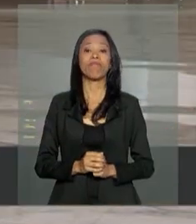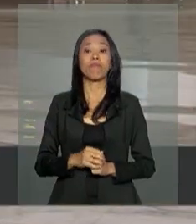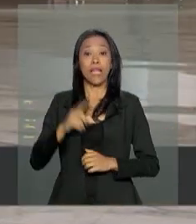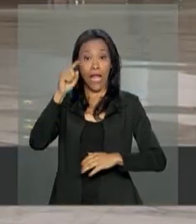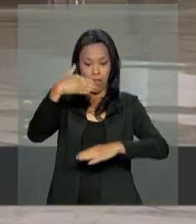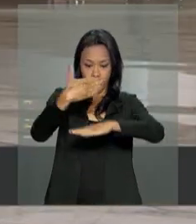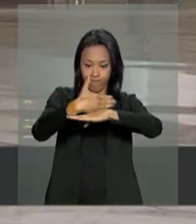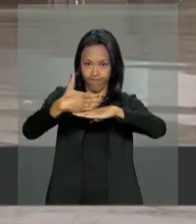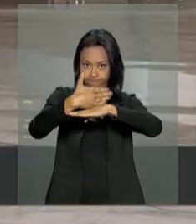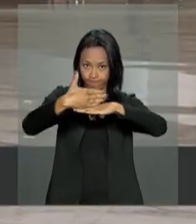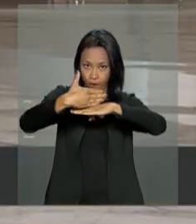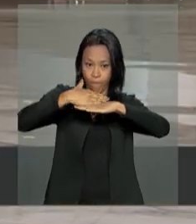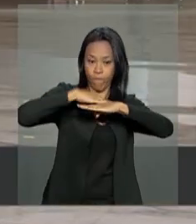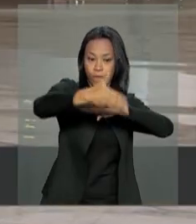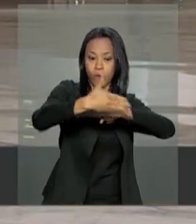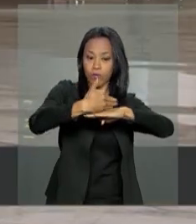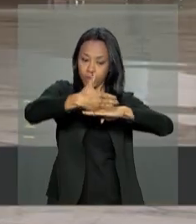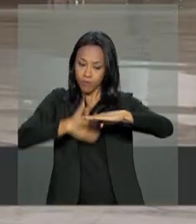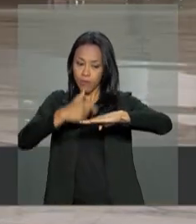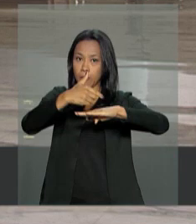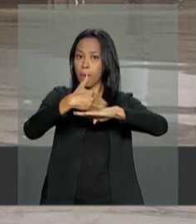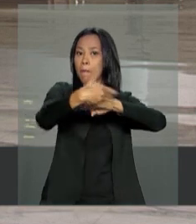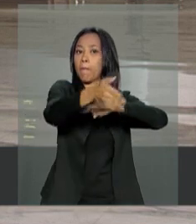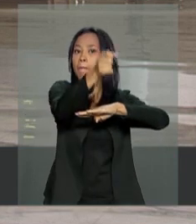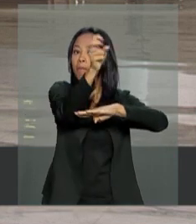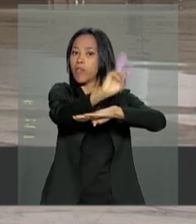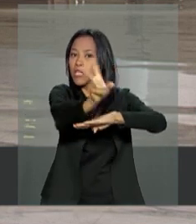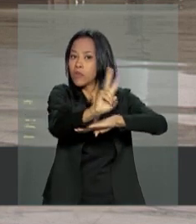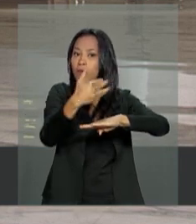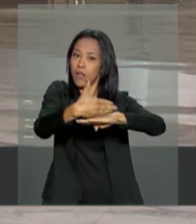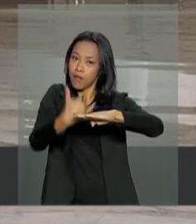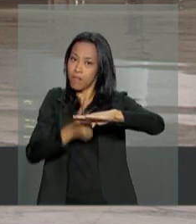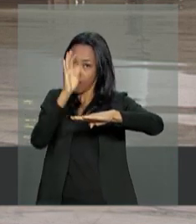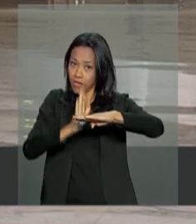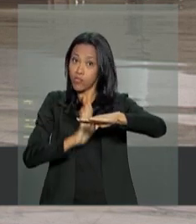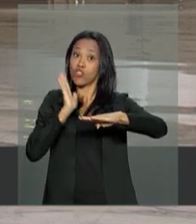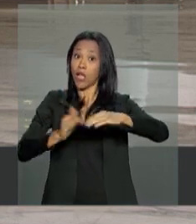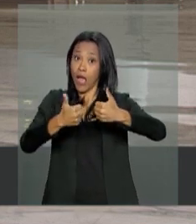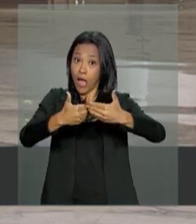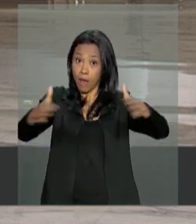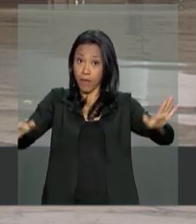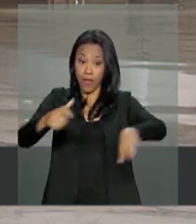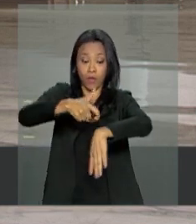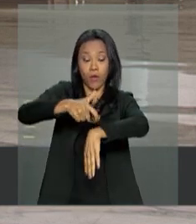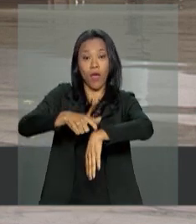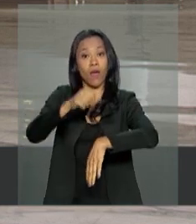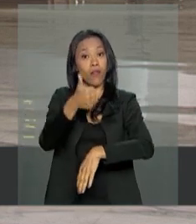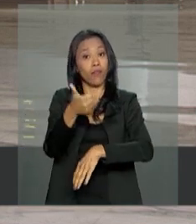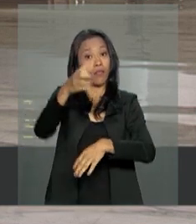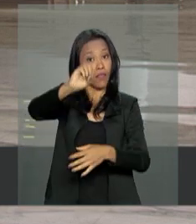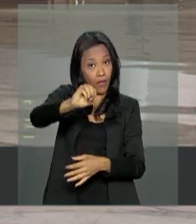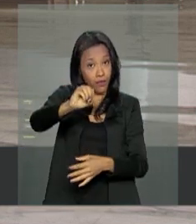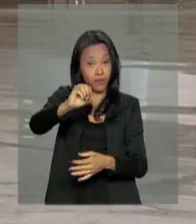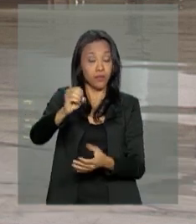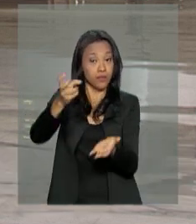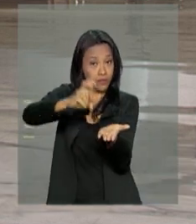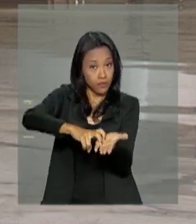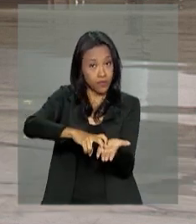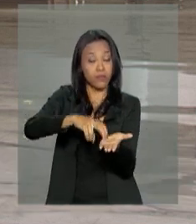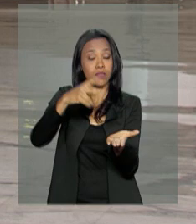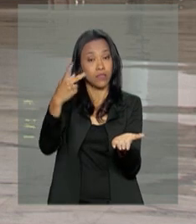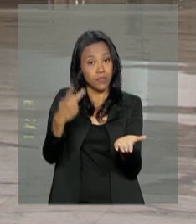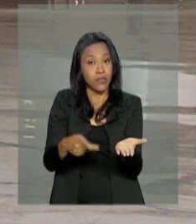fronteira entre o Brasil e a Venezuela foi reaberta por volta das 10 horas da manhã de hoje pelo horário de Brasília.